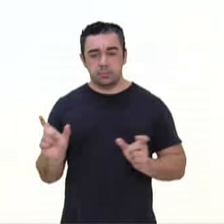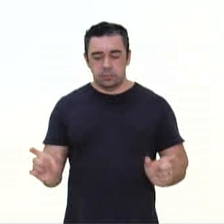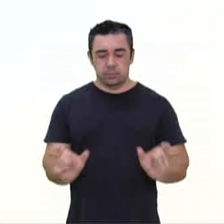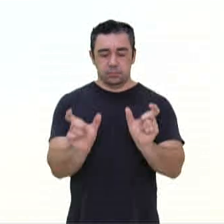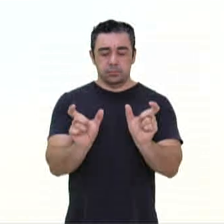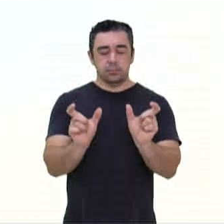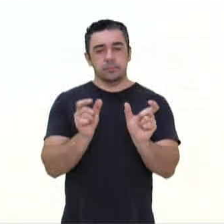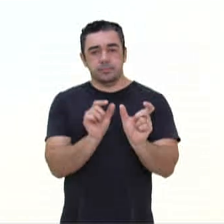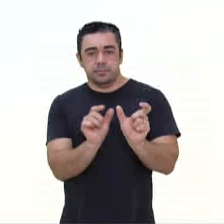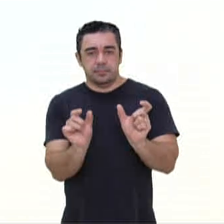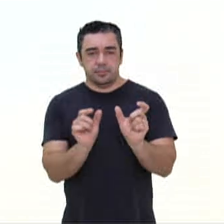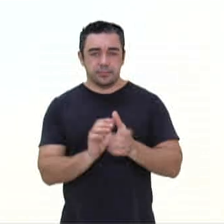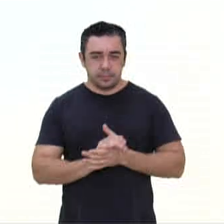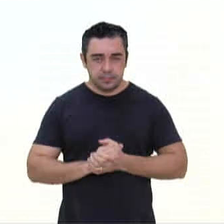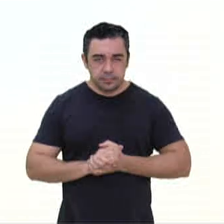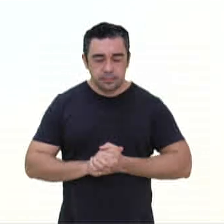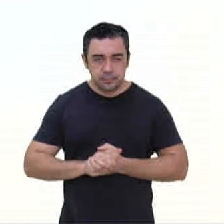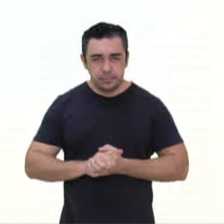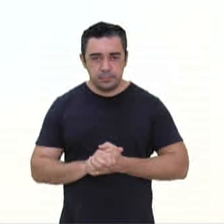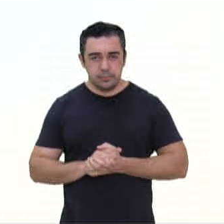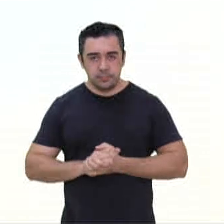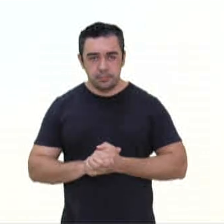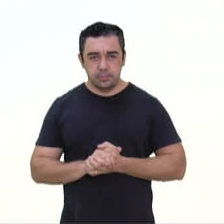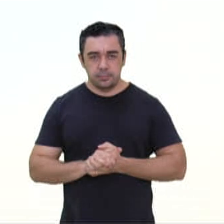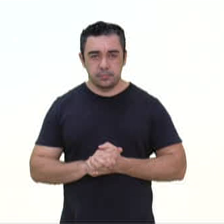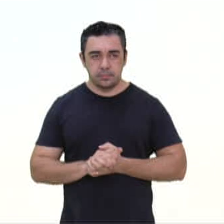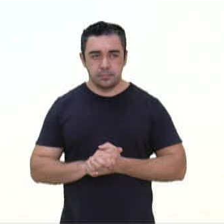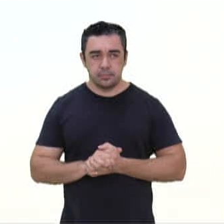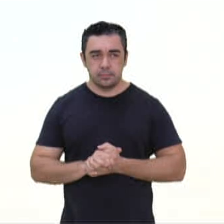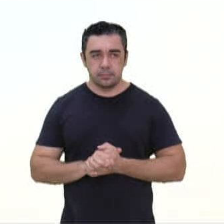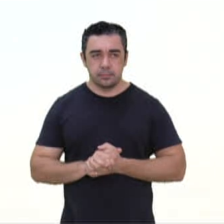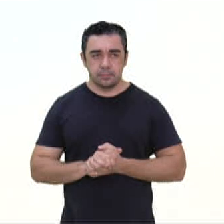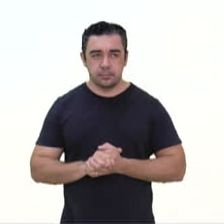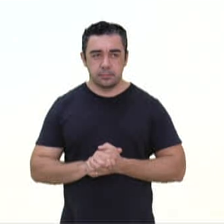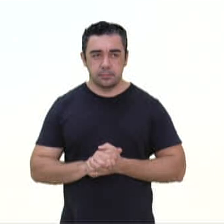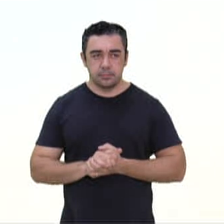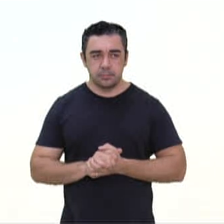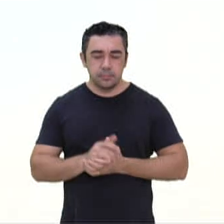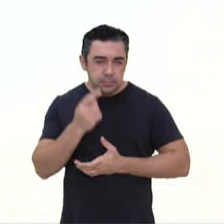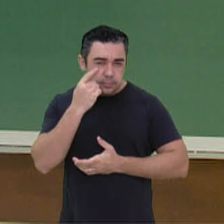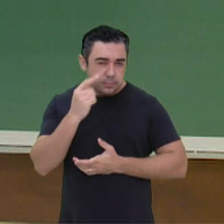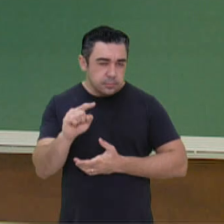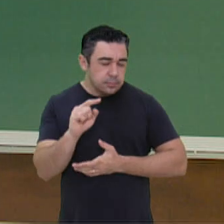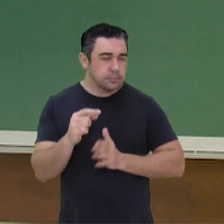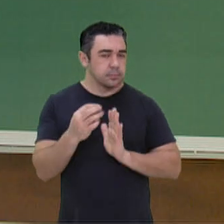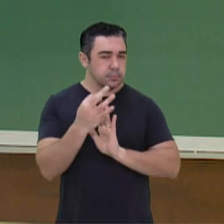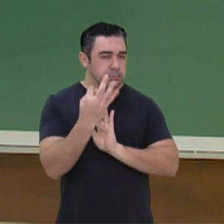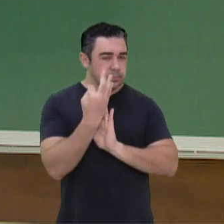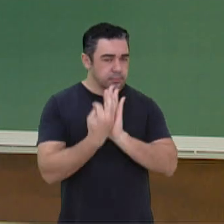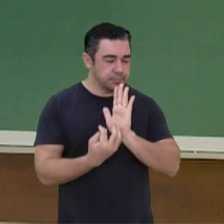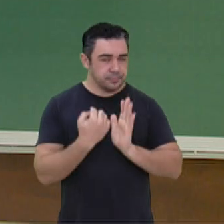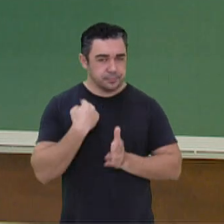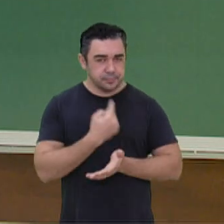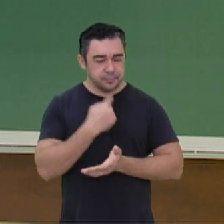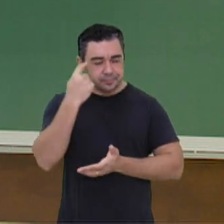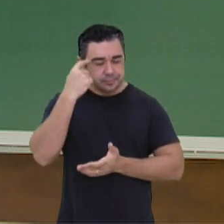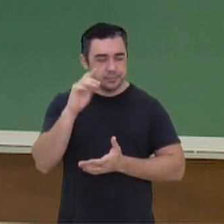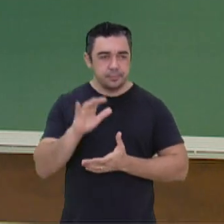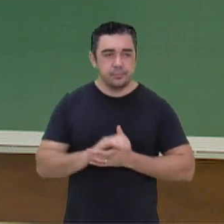da oração. Ok? Muito bem. Mais um pouquinho lá para a gente pensar.